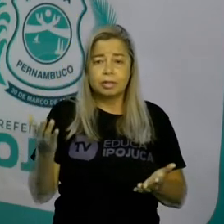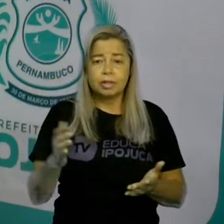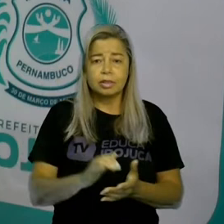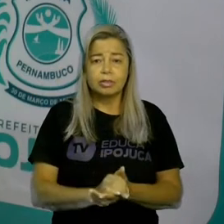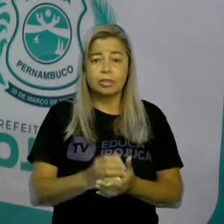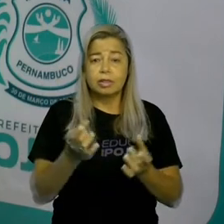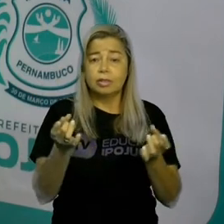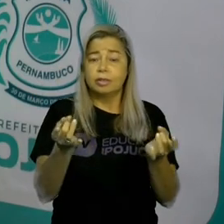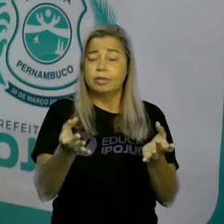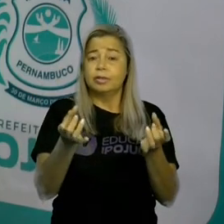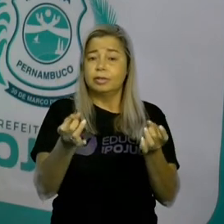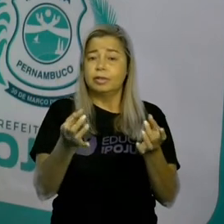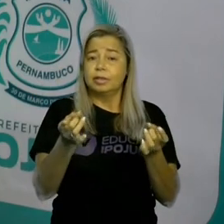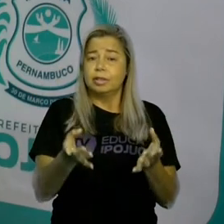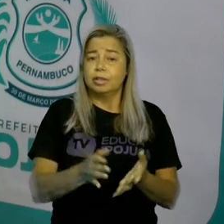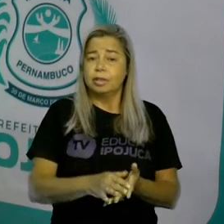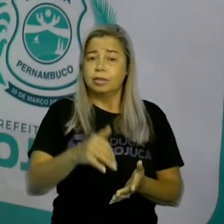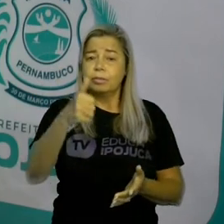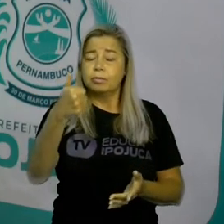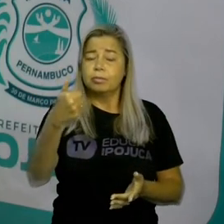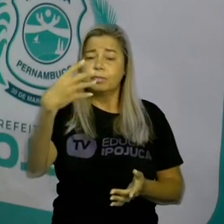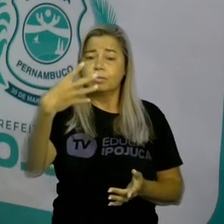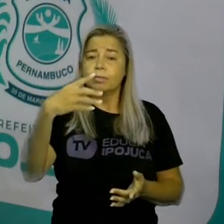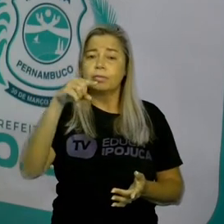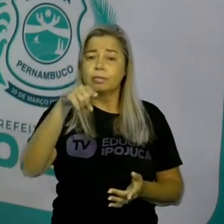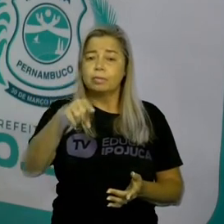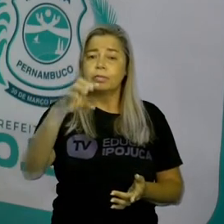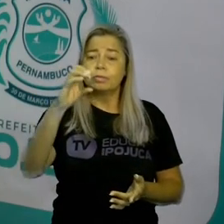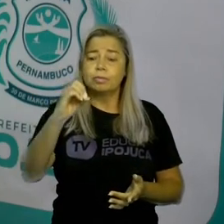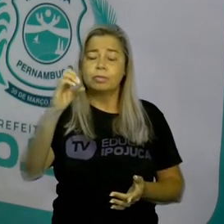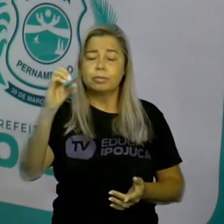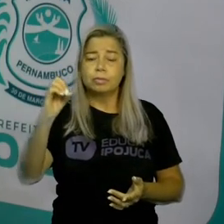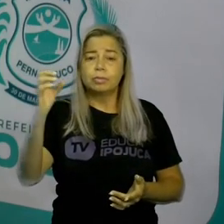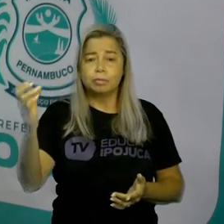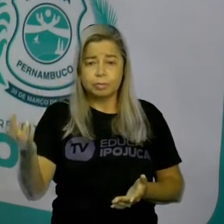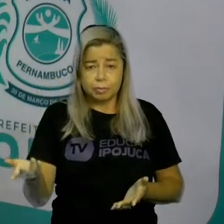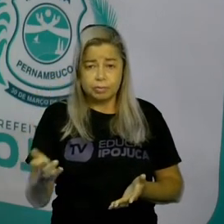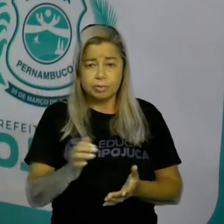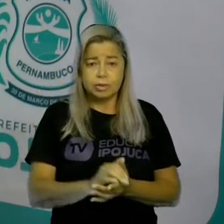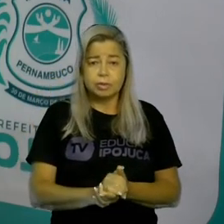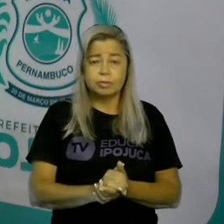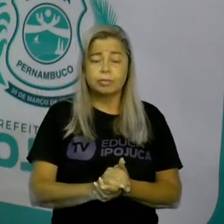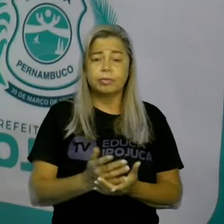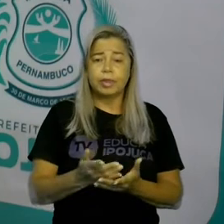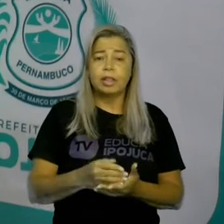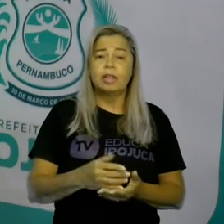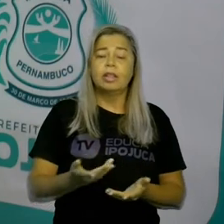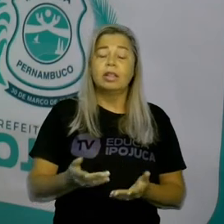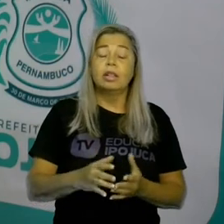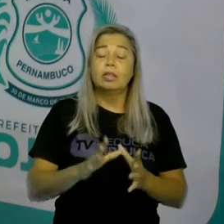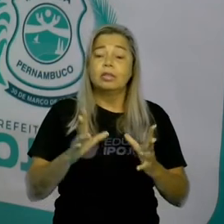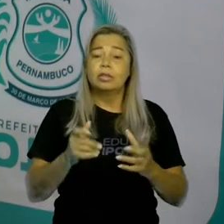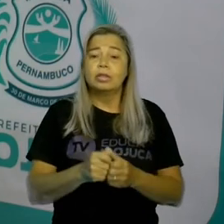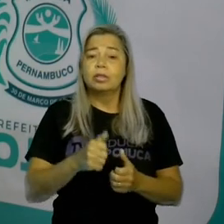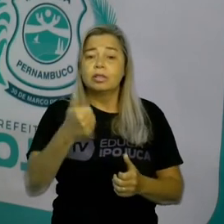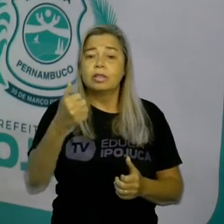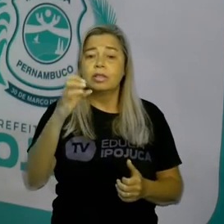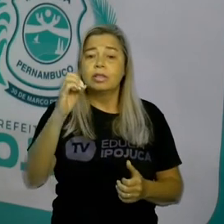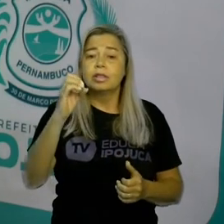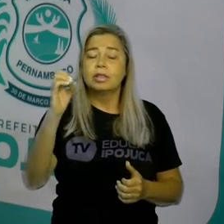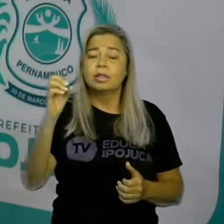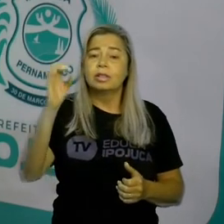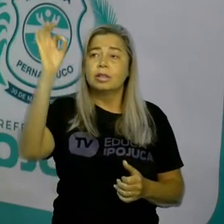.000,00. R$ 14.000,00 corresponde ao total de vendas, 100%. Agora, nós queremos saber